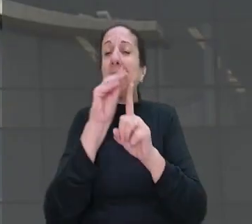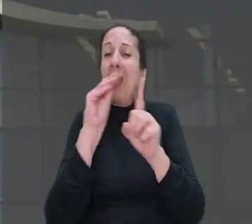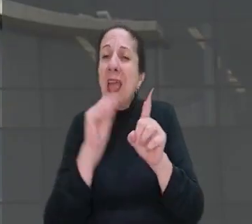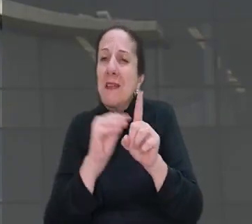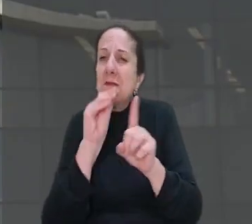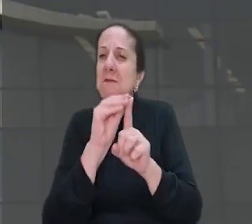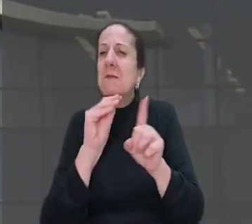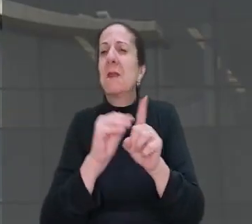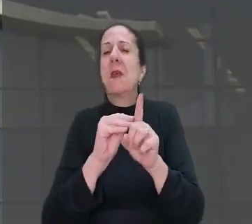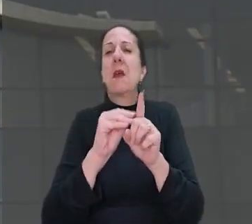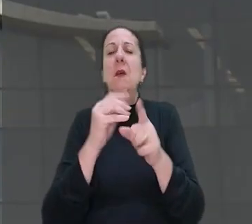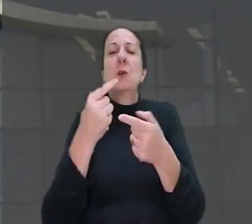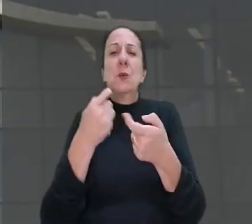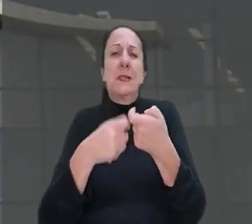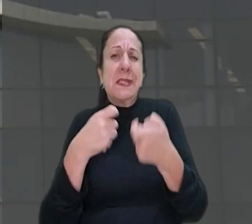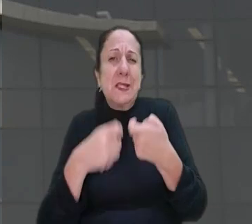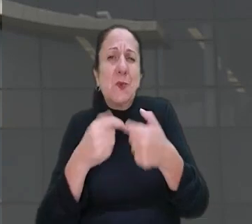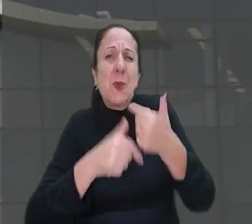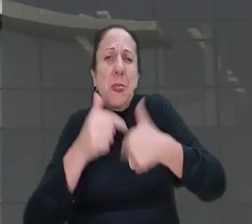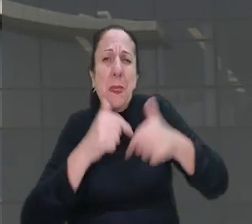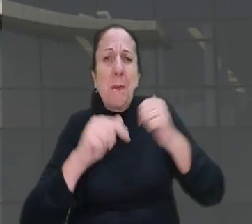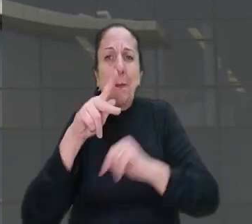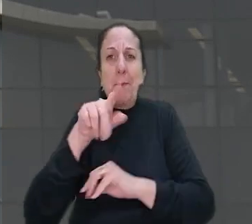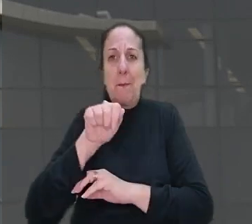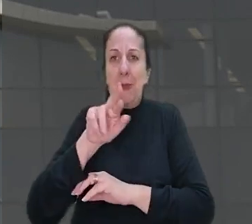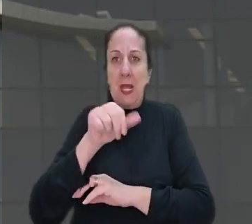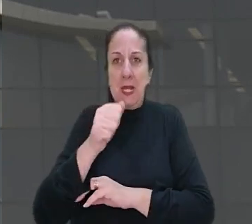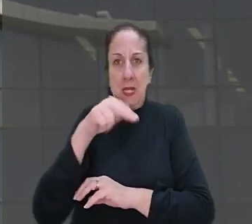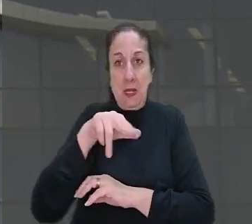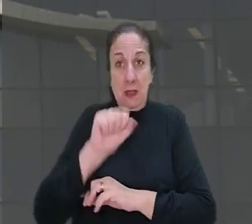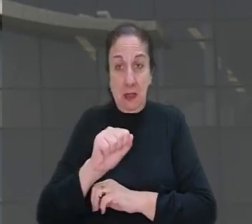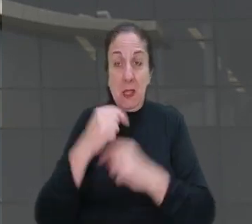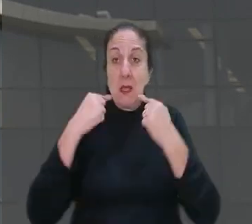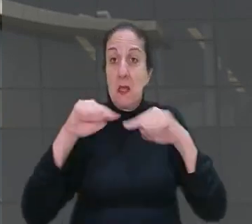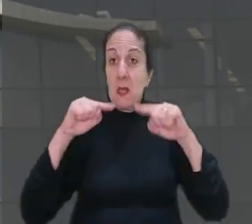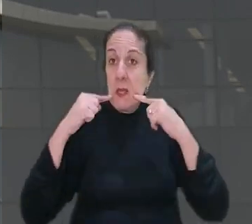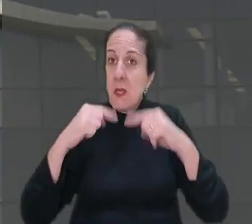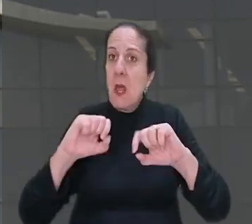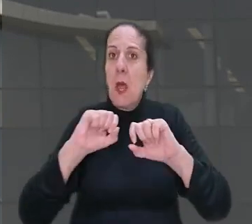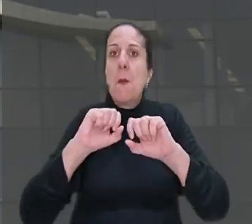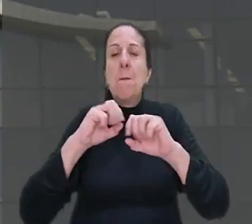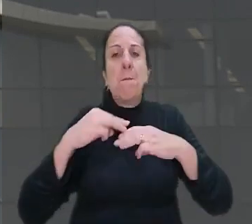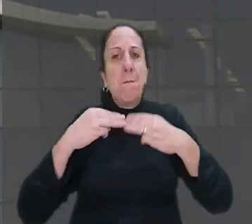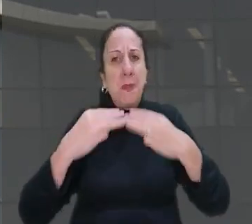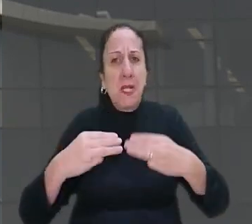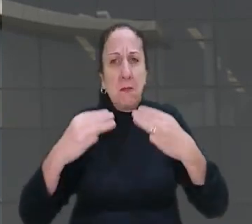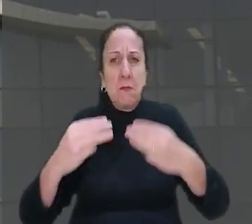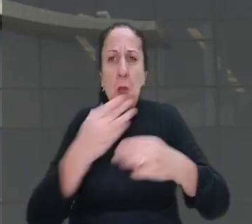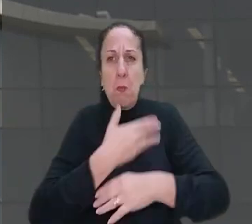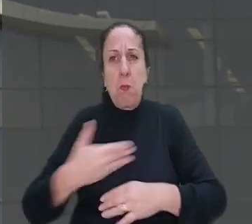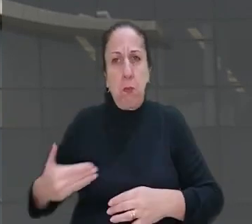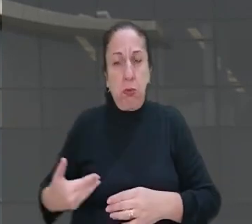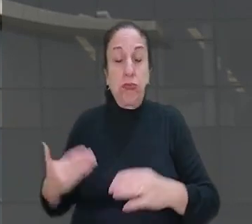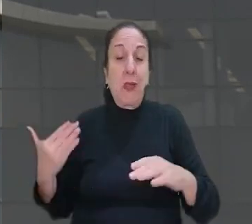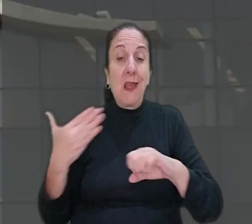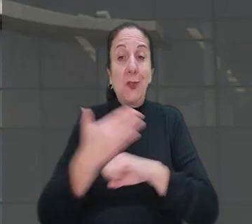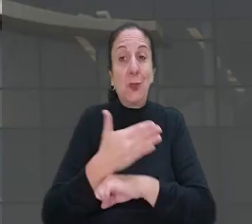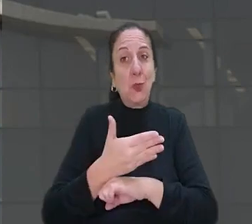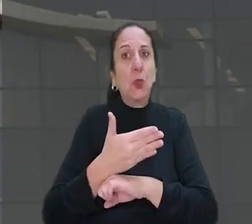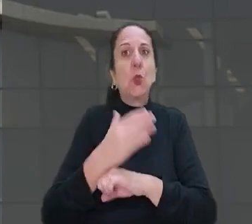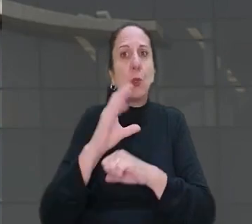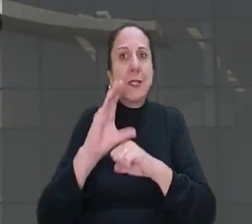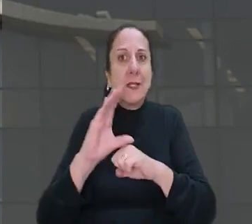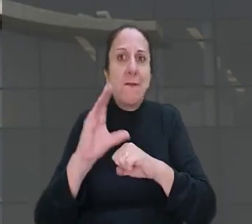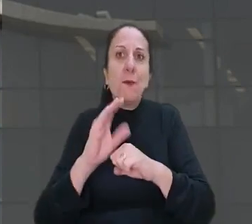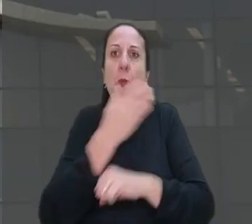assédio sexual no trabalho ocorreu no Paraná. A denúncia chegou ao Ministério Público do Trabalho, que entrou com uma ação civil